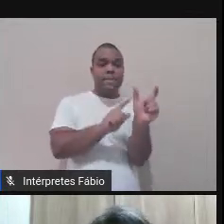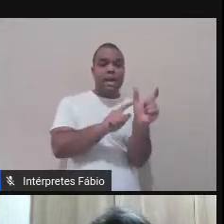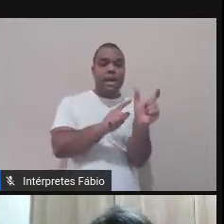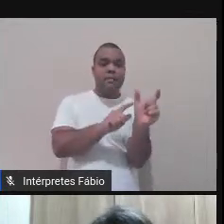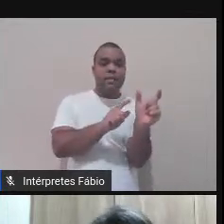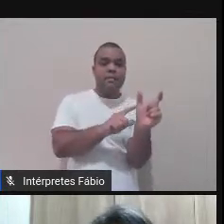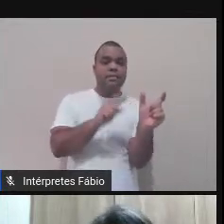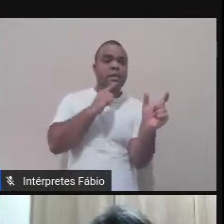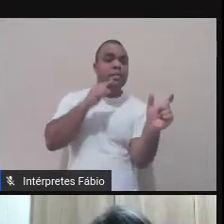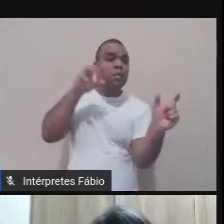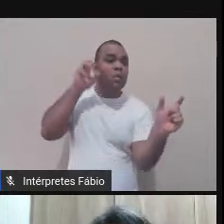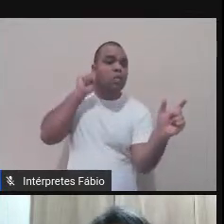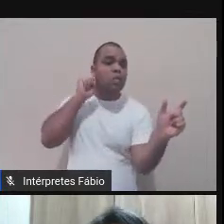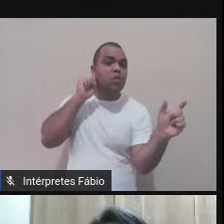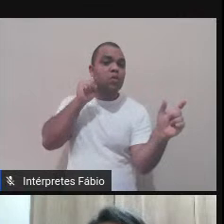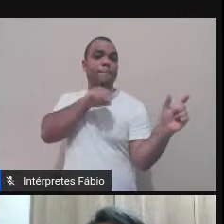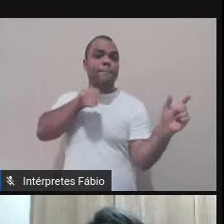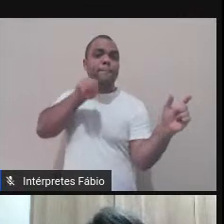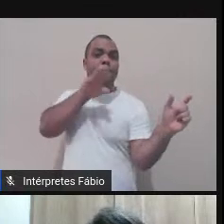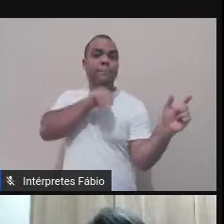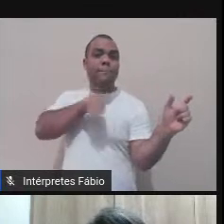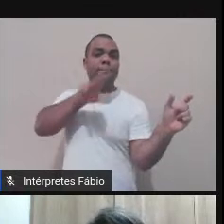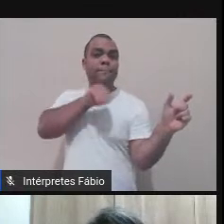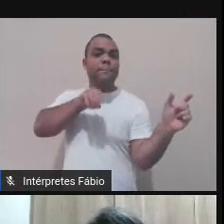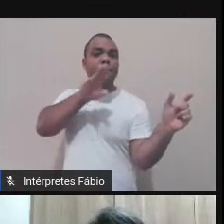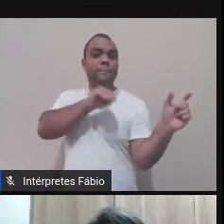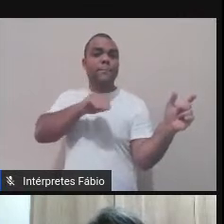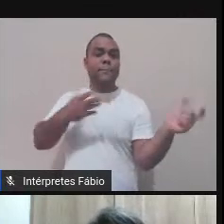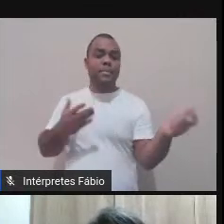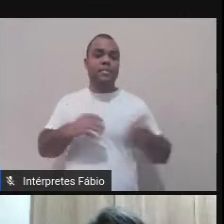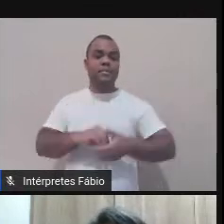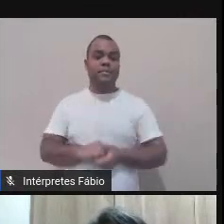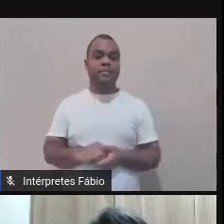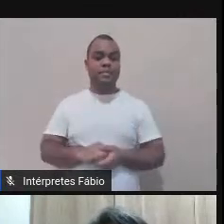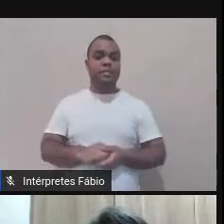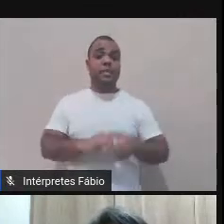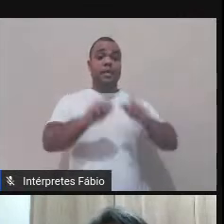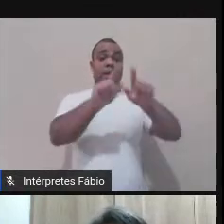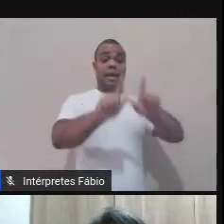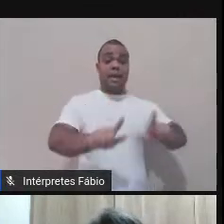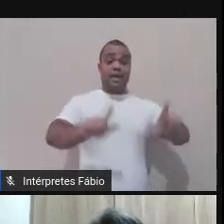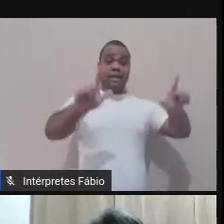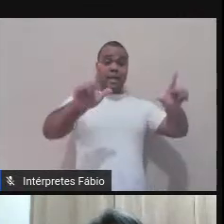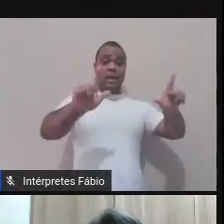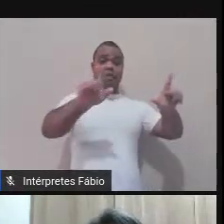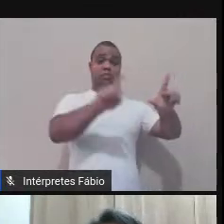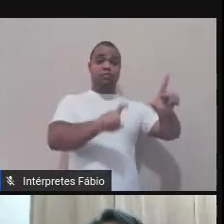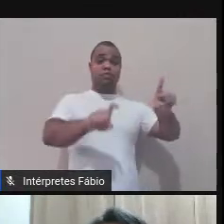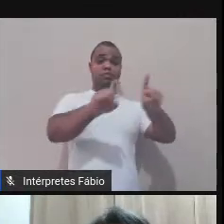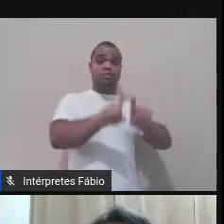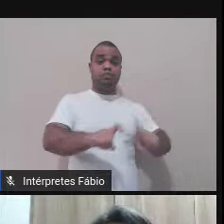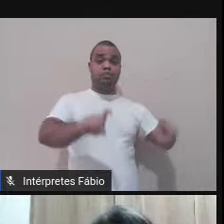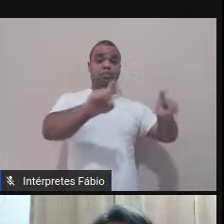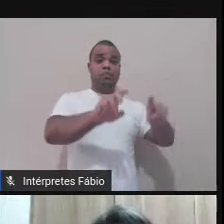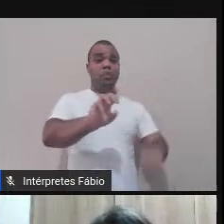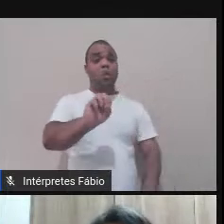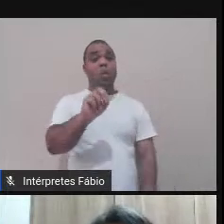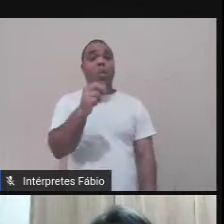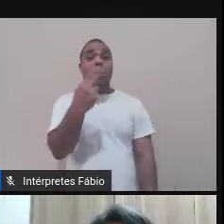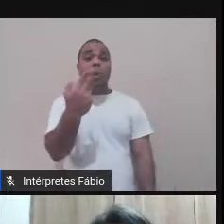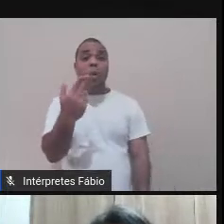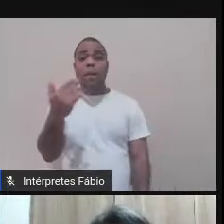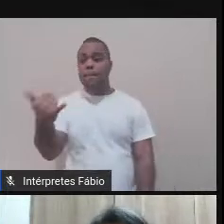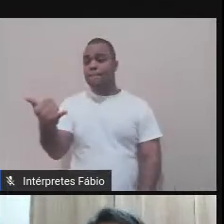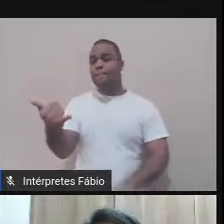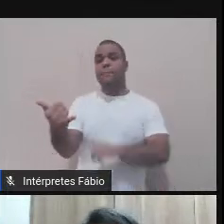sim, aquilo que todo mundo entende como mídia, né? Então, por exemplo, a tela do computador ou a tela do celular que vocês estão nos